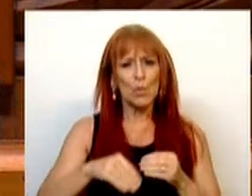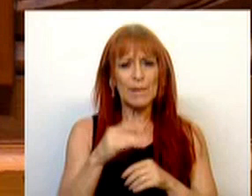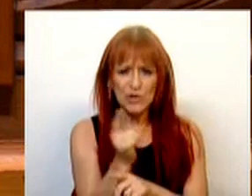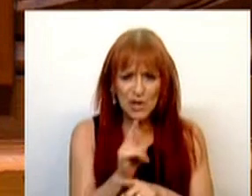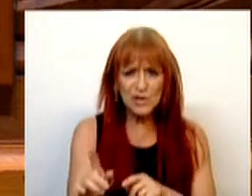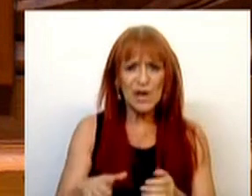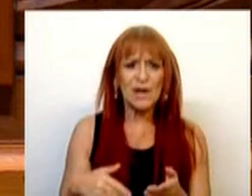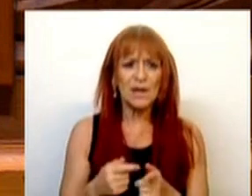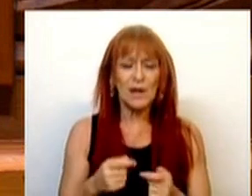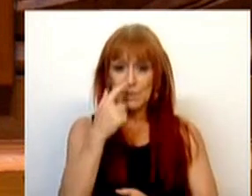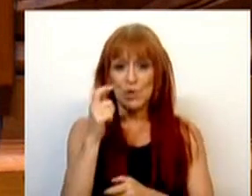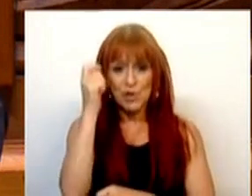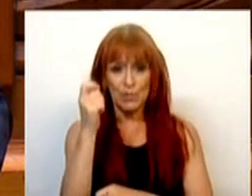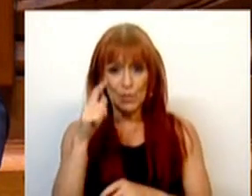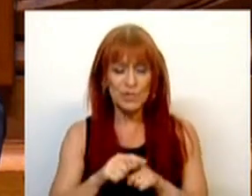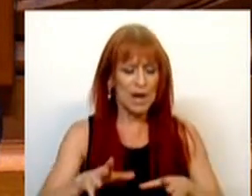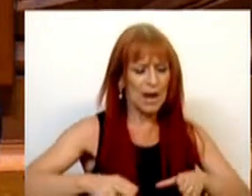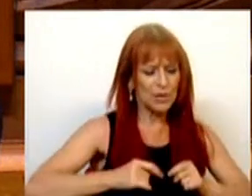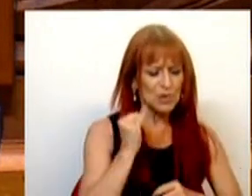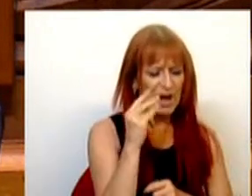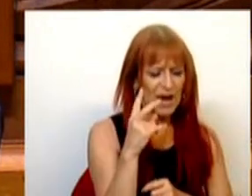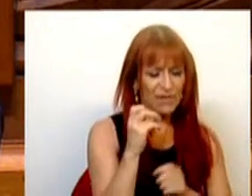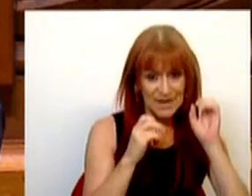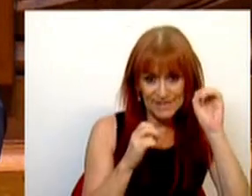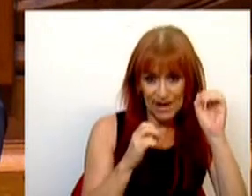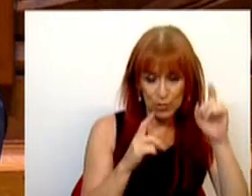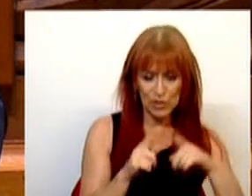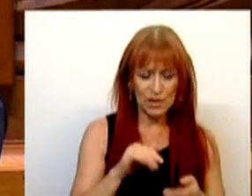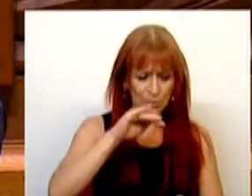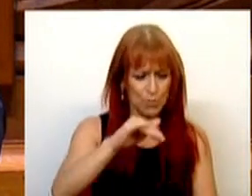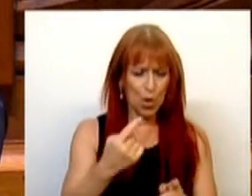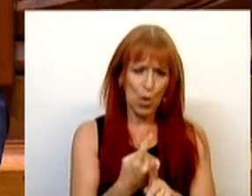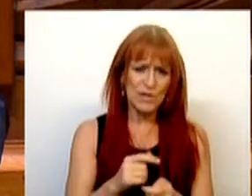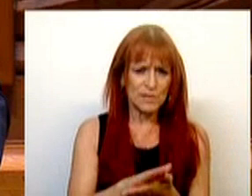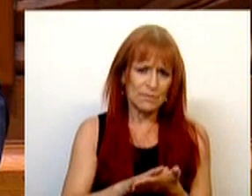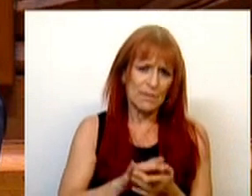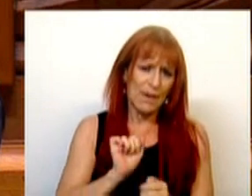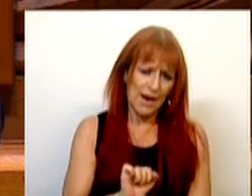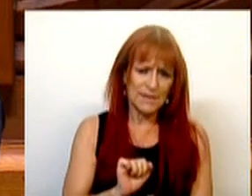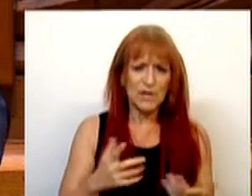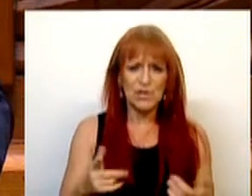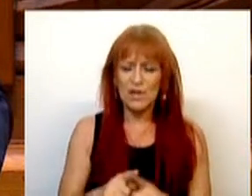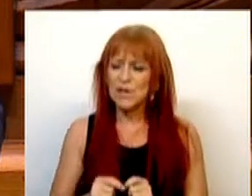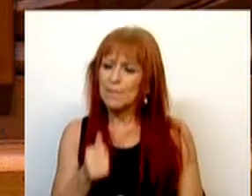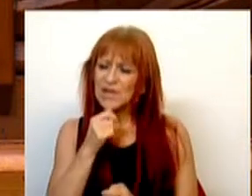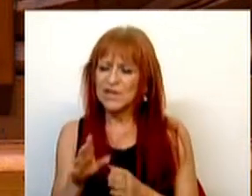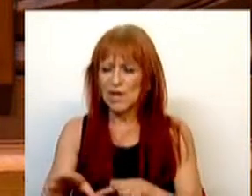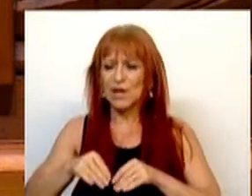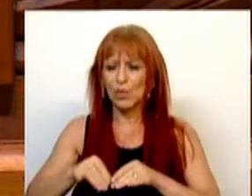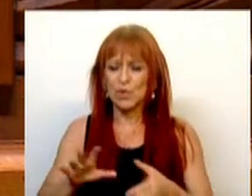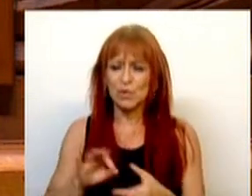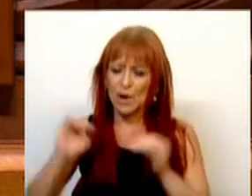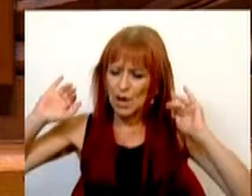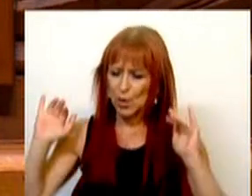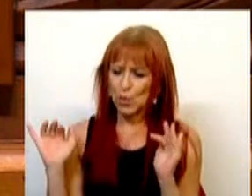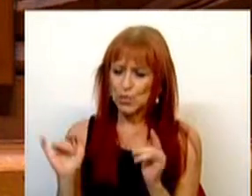excepcional a pensionistas, na adoção do IVA zero para o cabaço de produtos essenciais, nas medidas adotadas para a